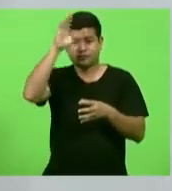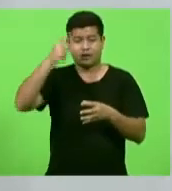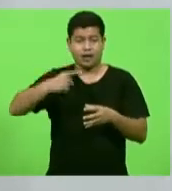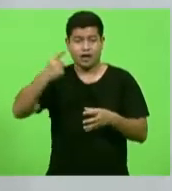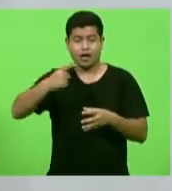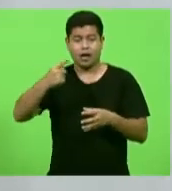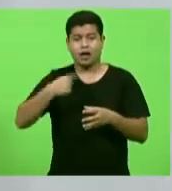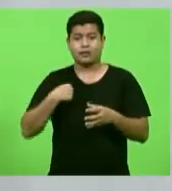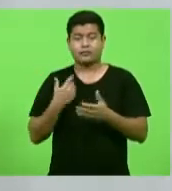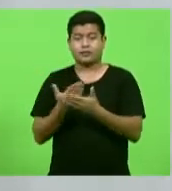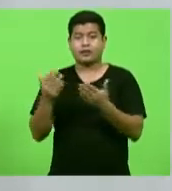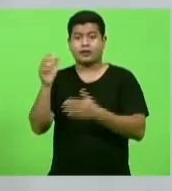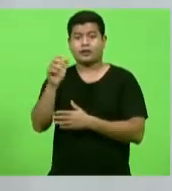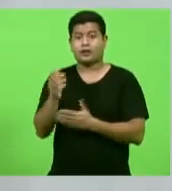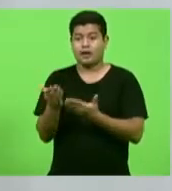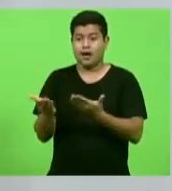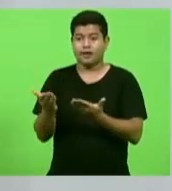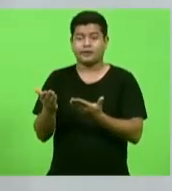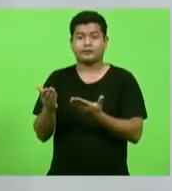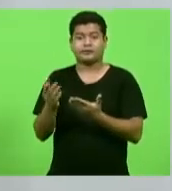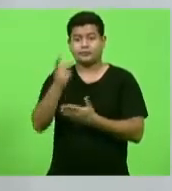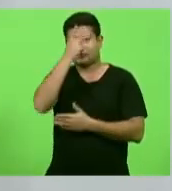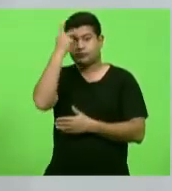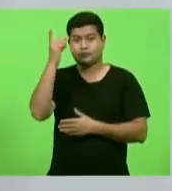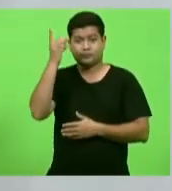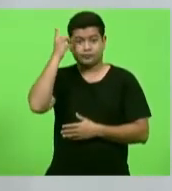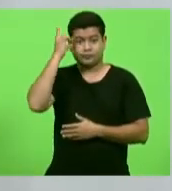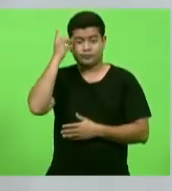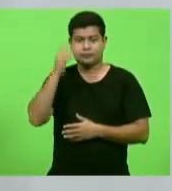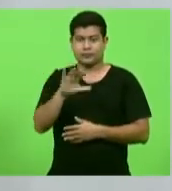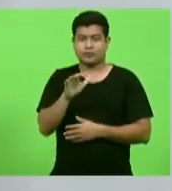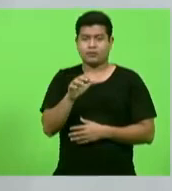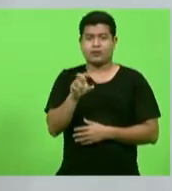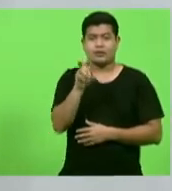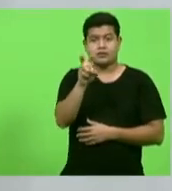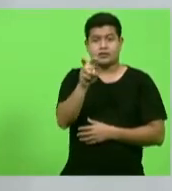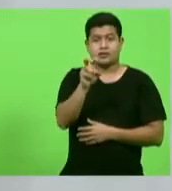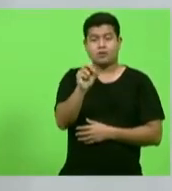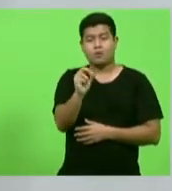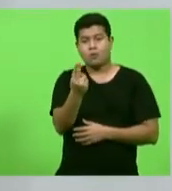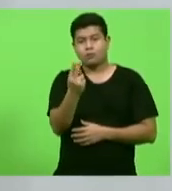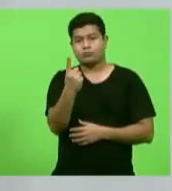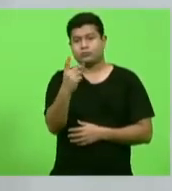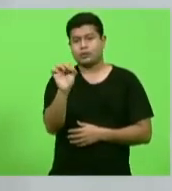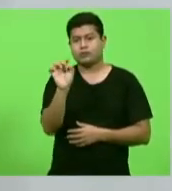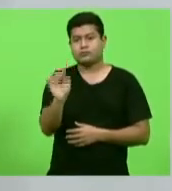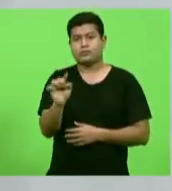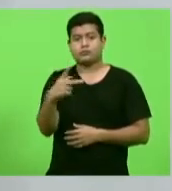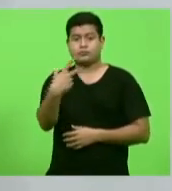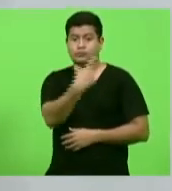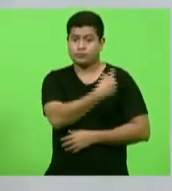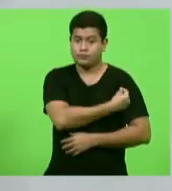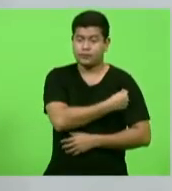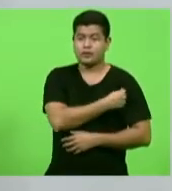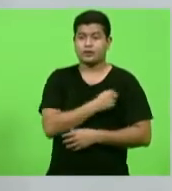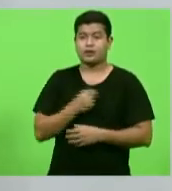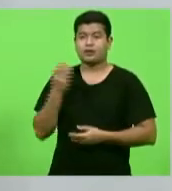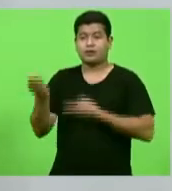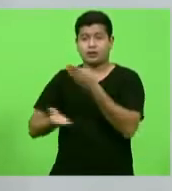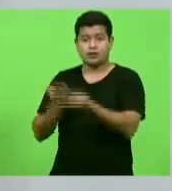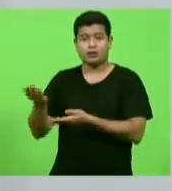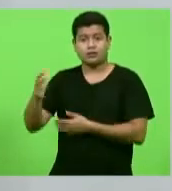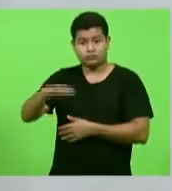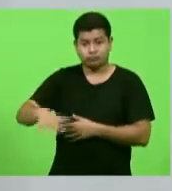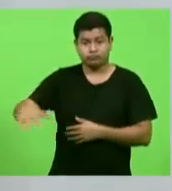e nós estamos reivindicando cerca de 5 a 10 mil doses de vacinas aqui em Santa Catarina para atender esse público que eu